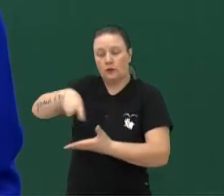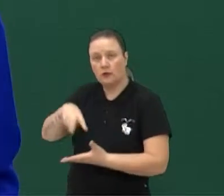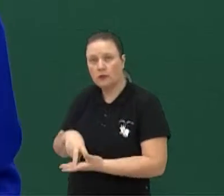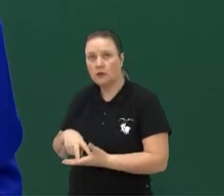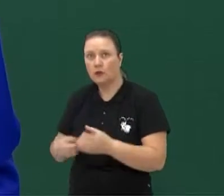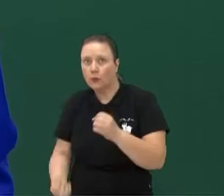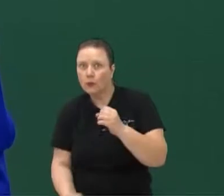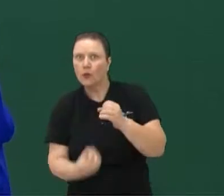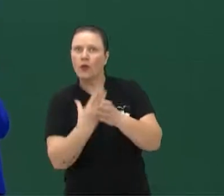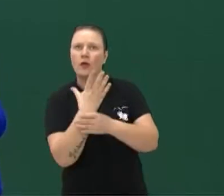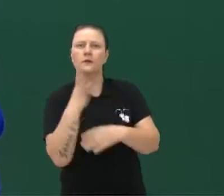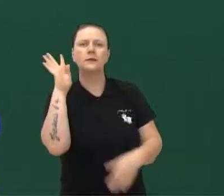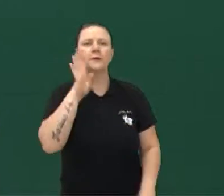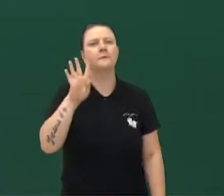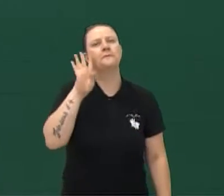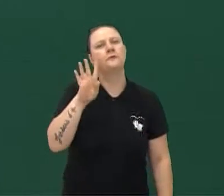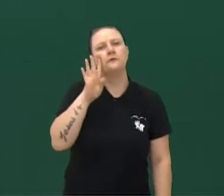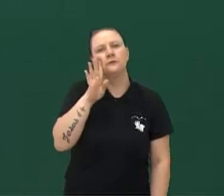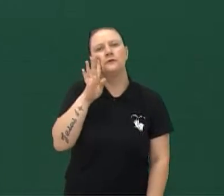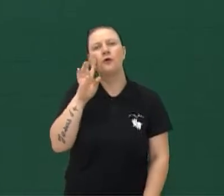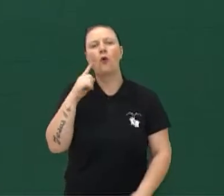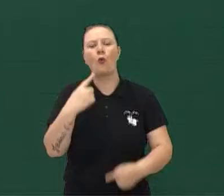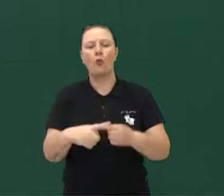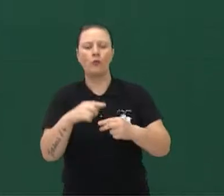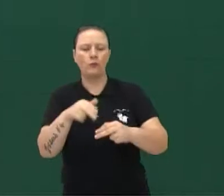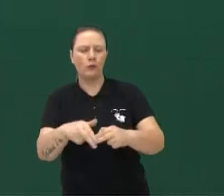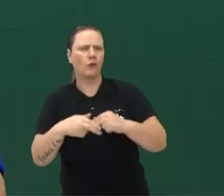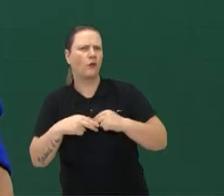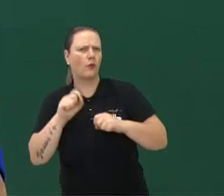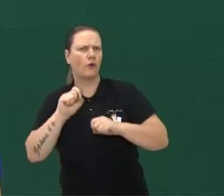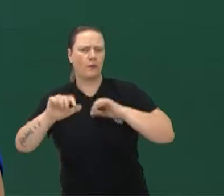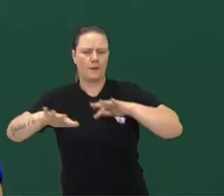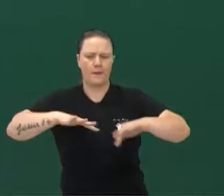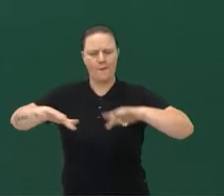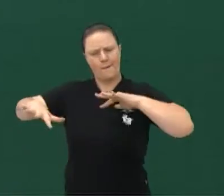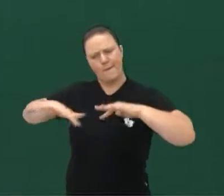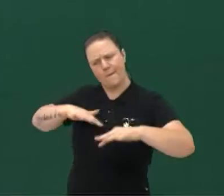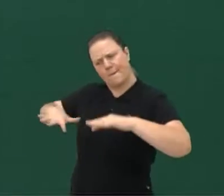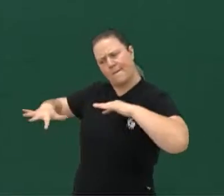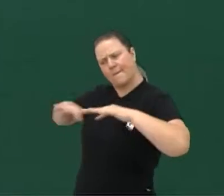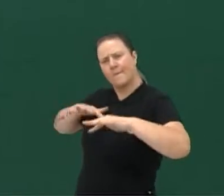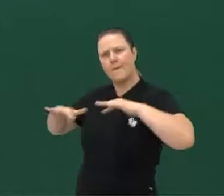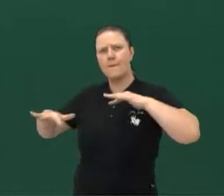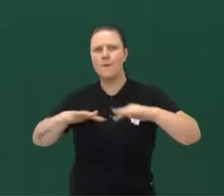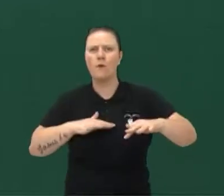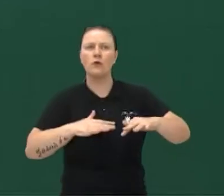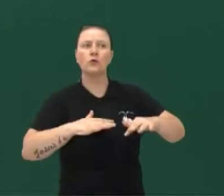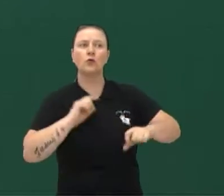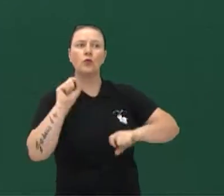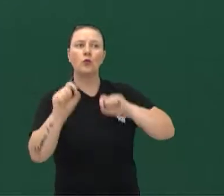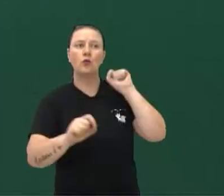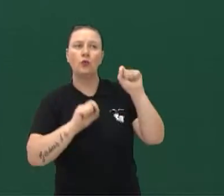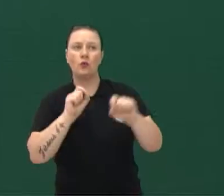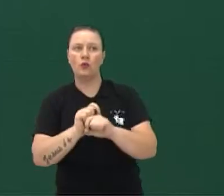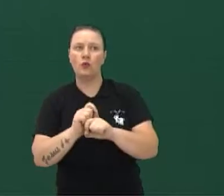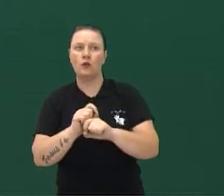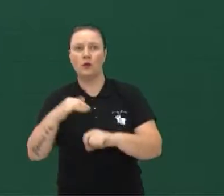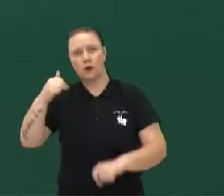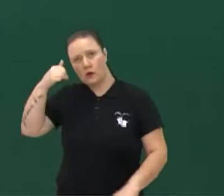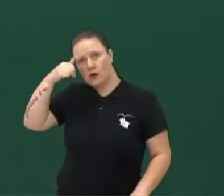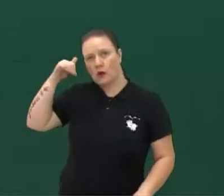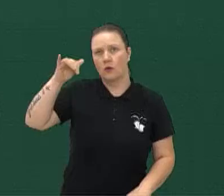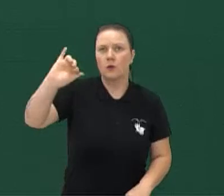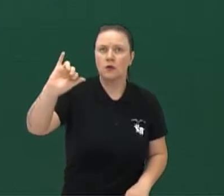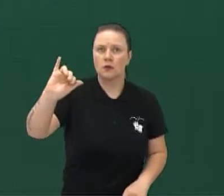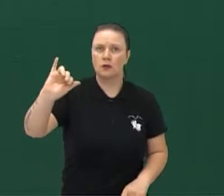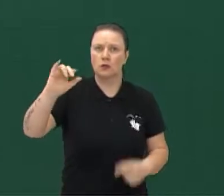bem legal, por causa do movimento que ele causou, evitando muitos conflitos e